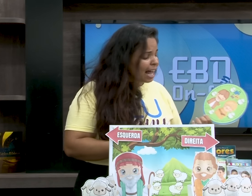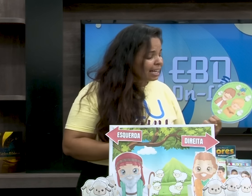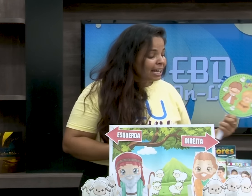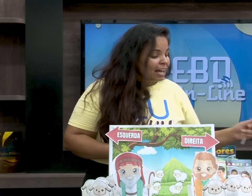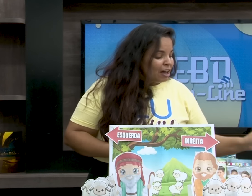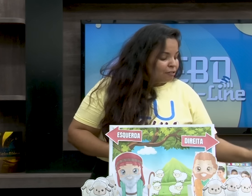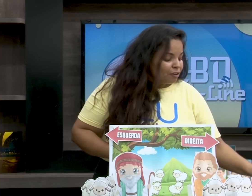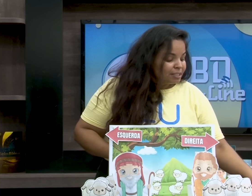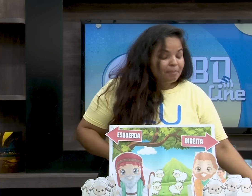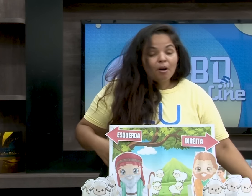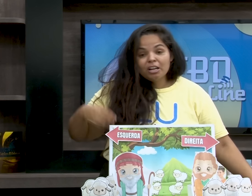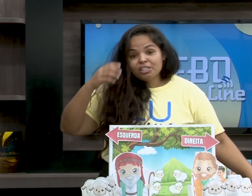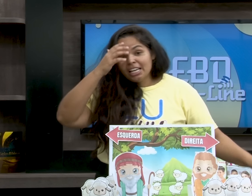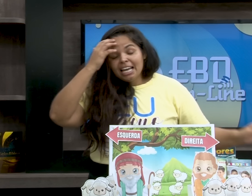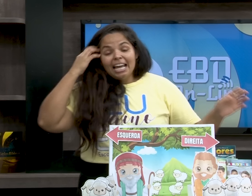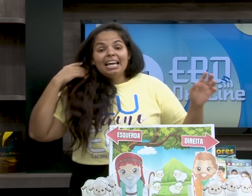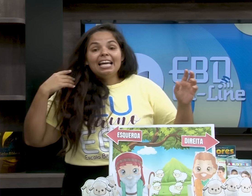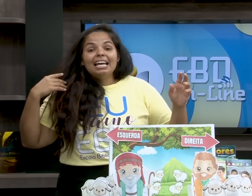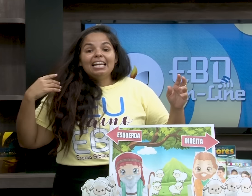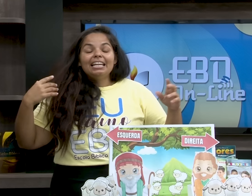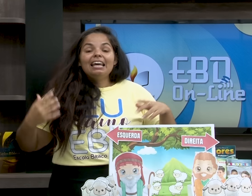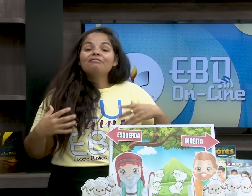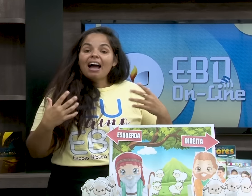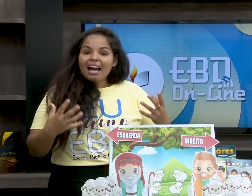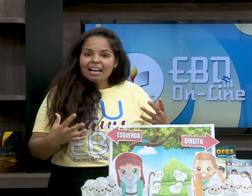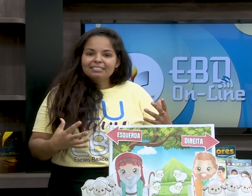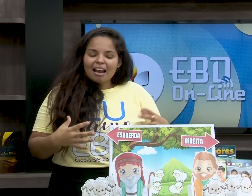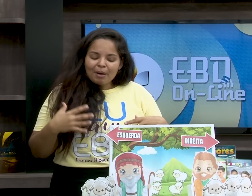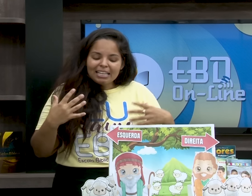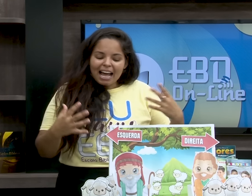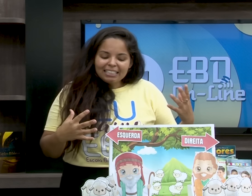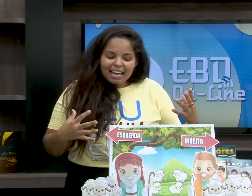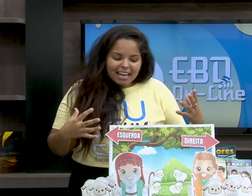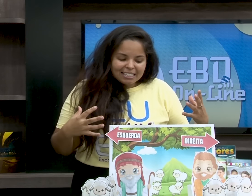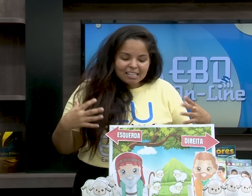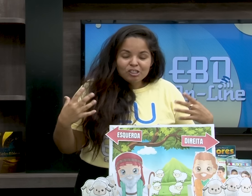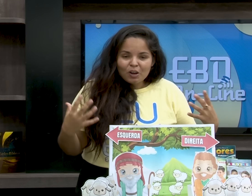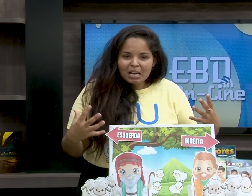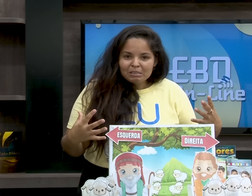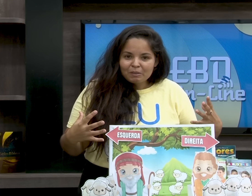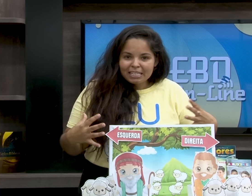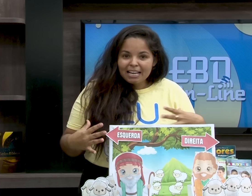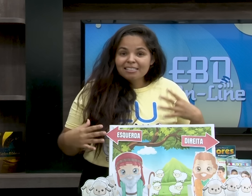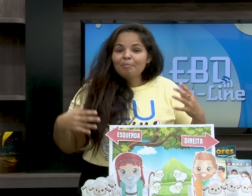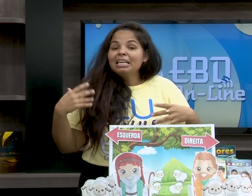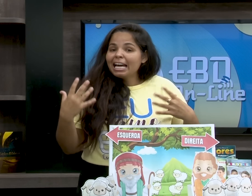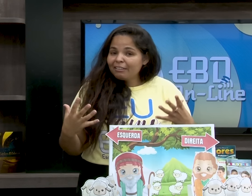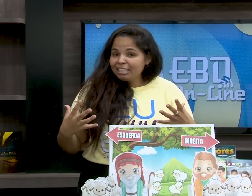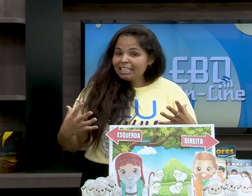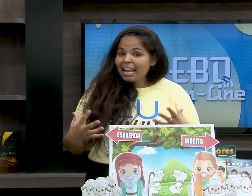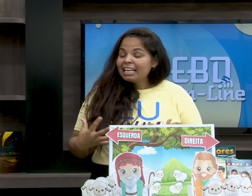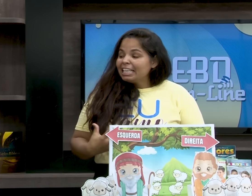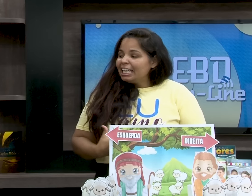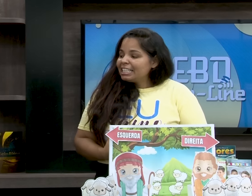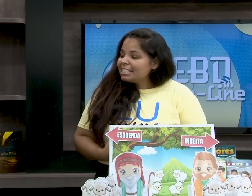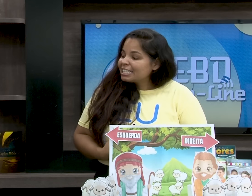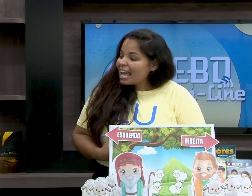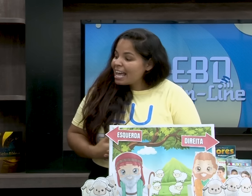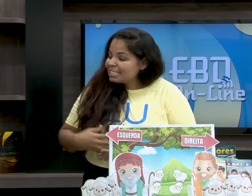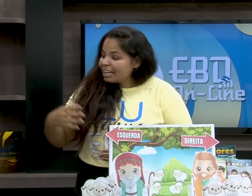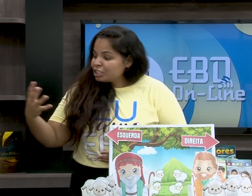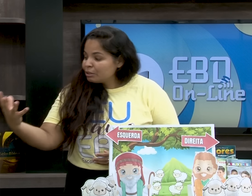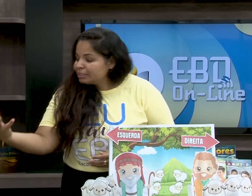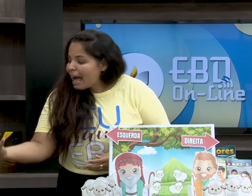E daí você pode levar, trabalhar essa história com a sua criança, se aplicar na vida dela e